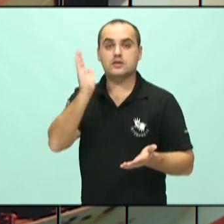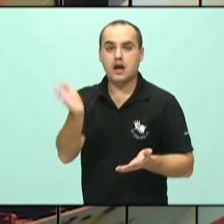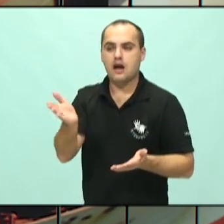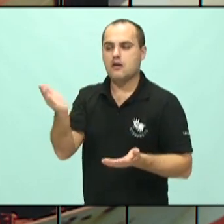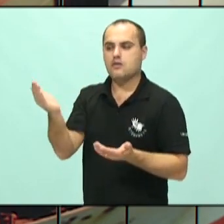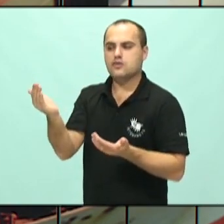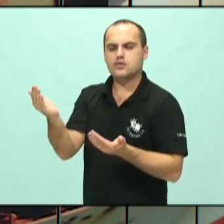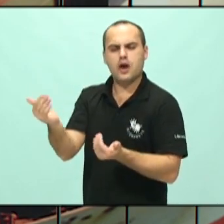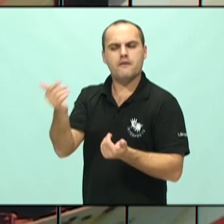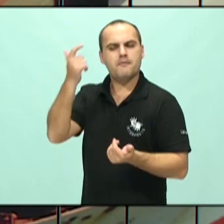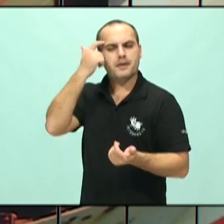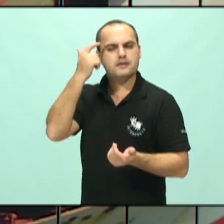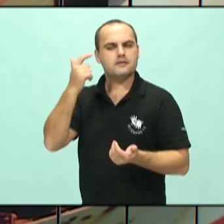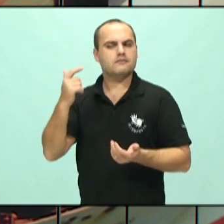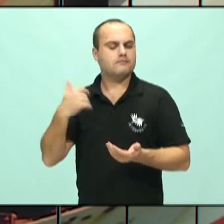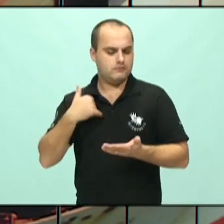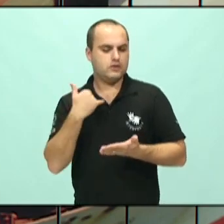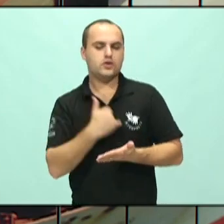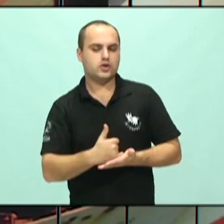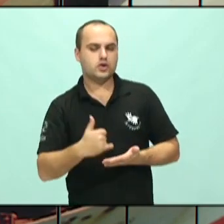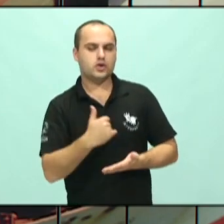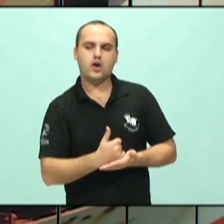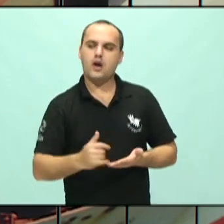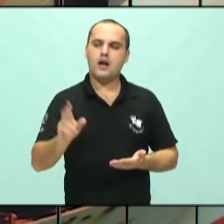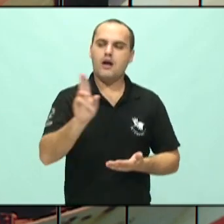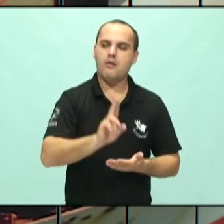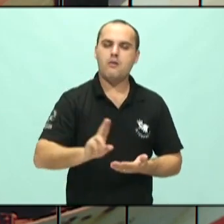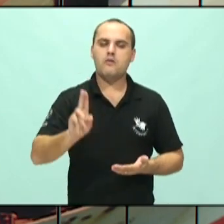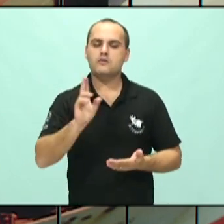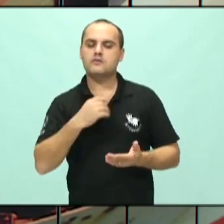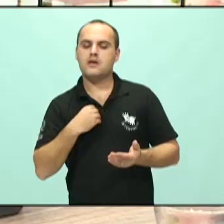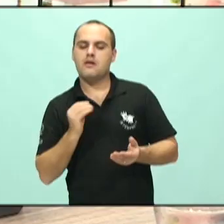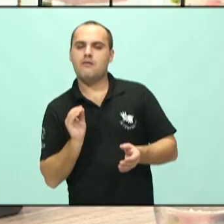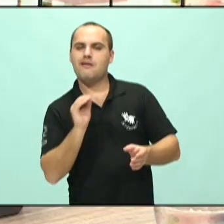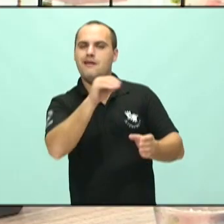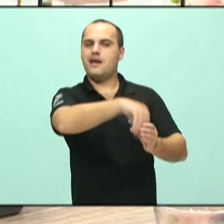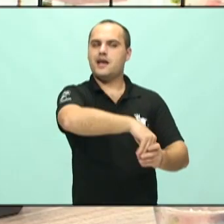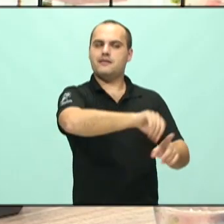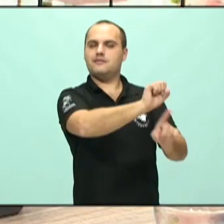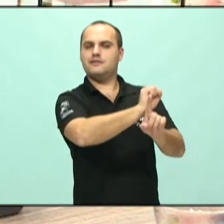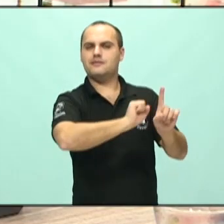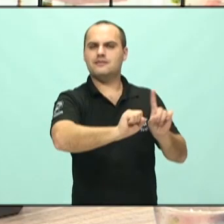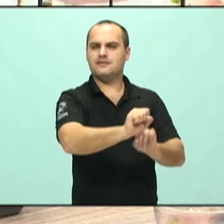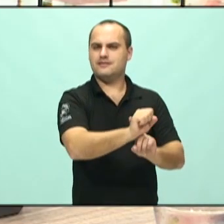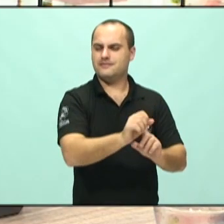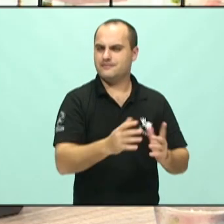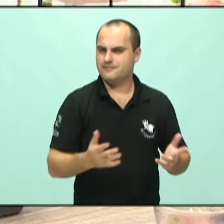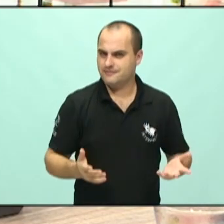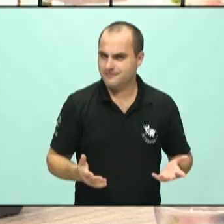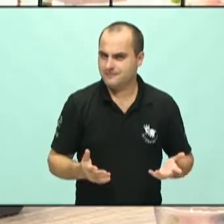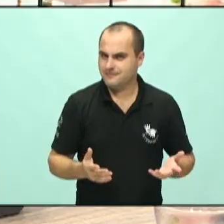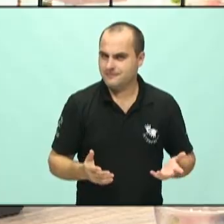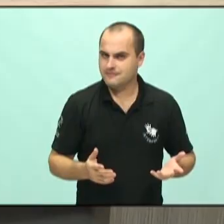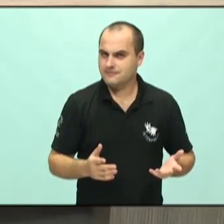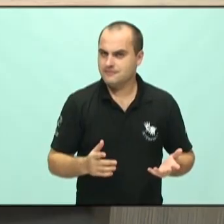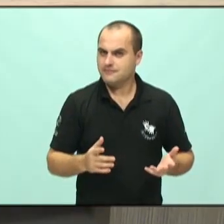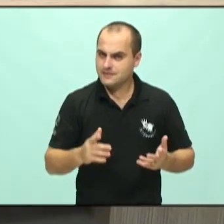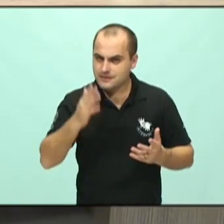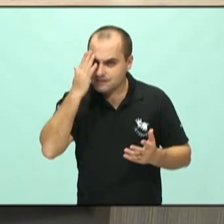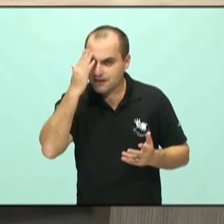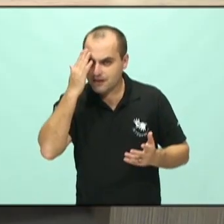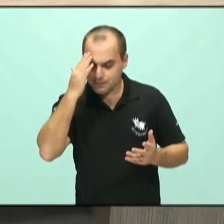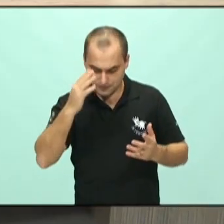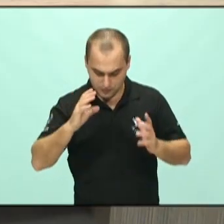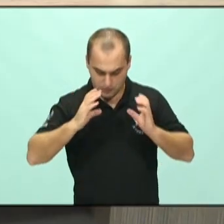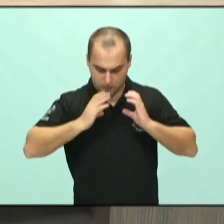faz com que ele se insira numa micro sociedade, ele se sente aceito. Então você vê que uma carência comportamental,